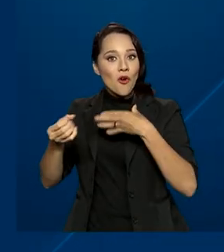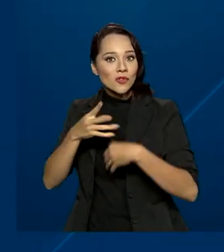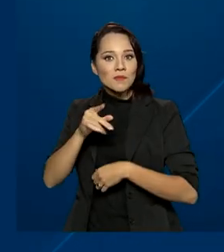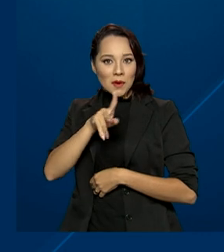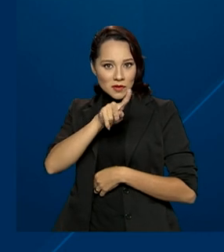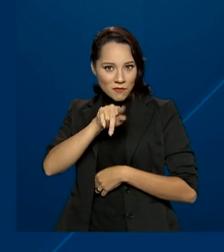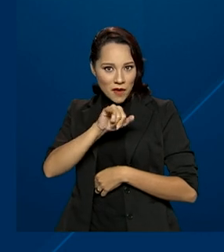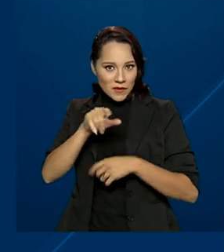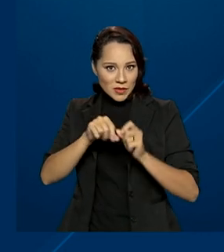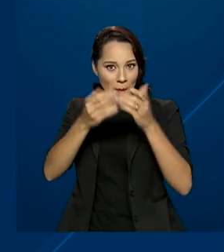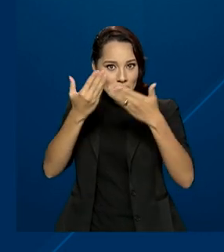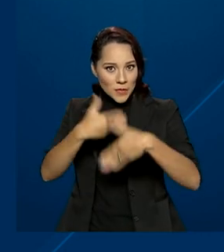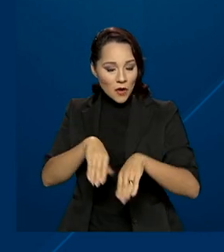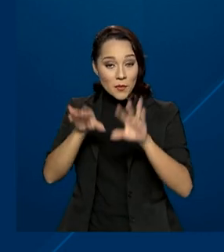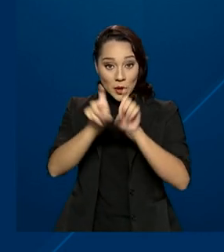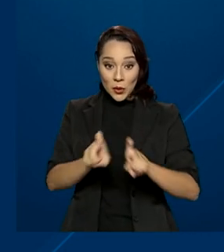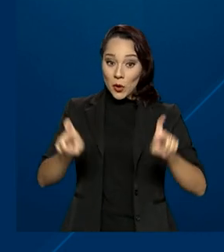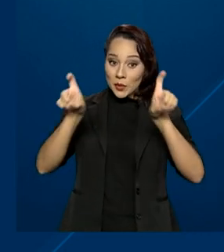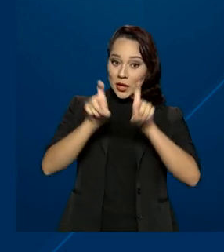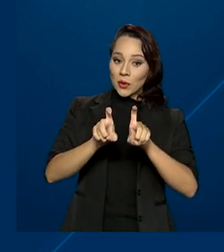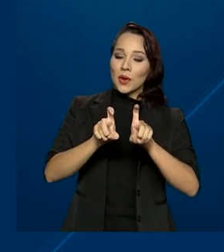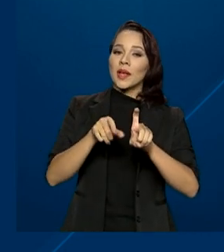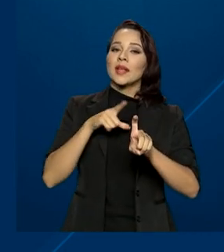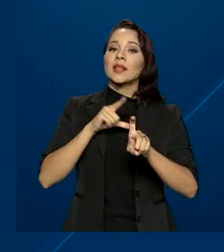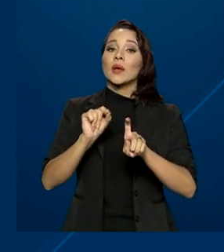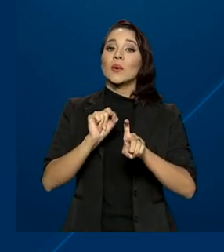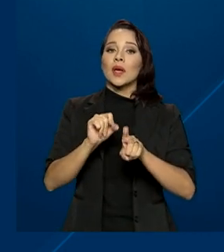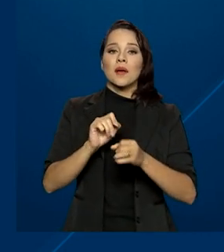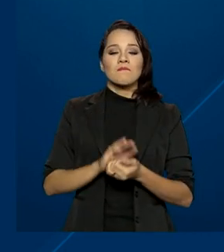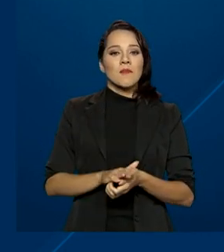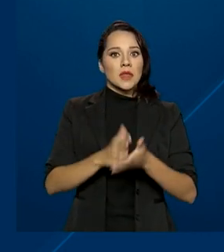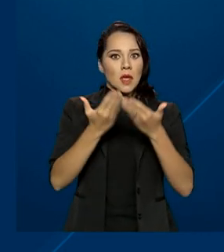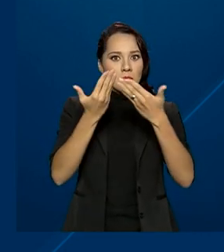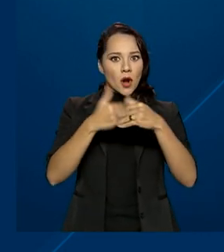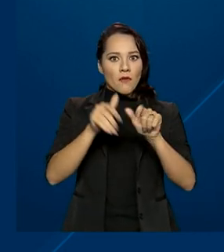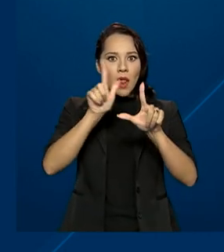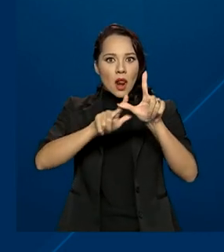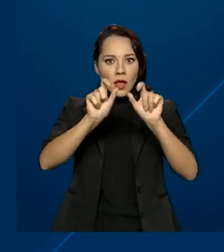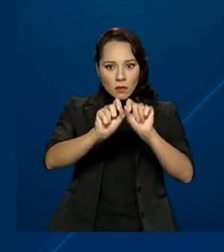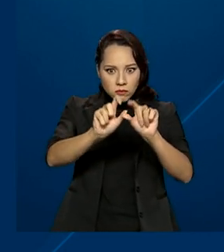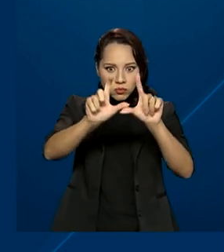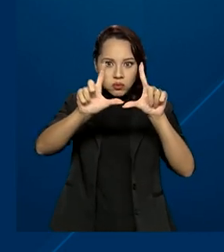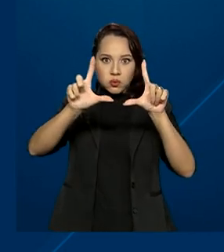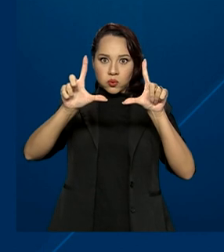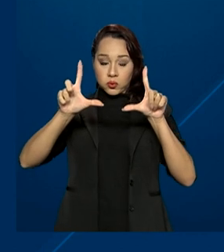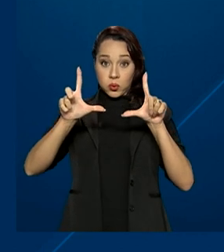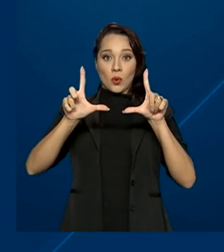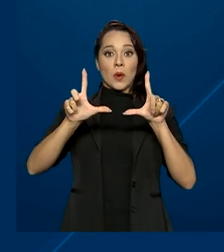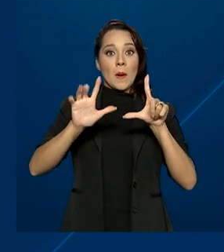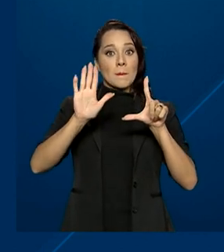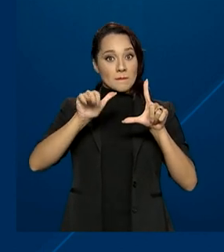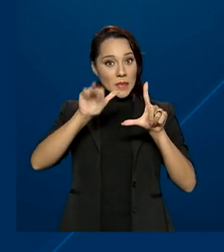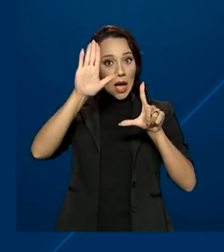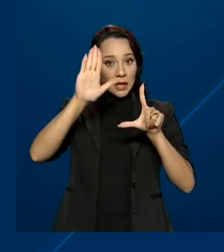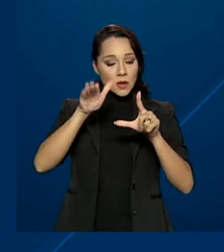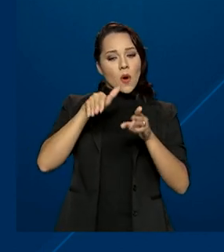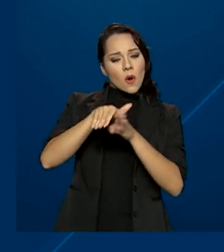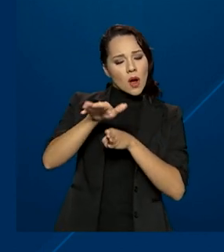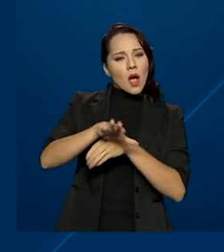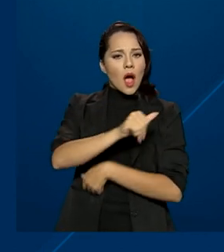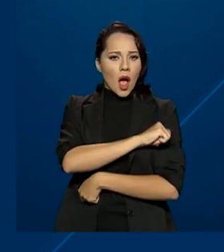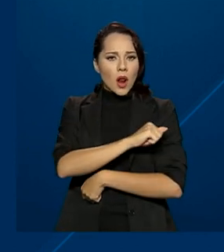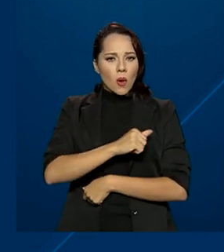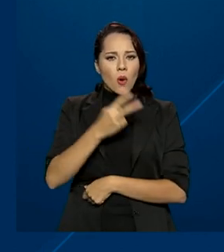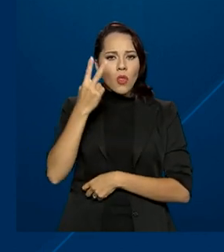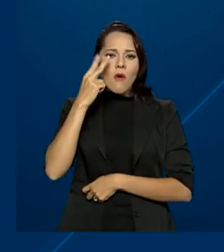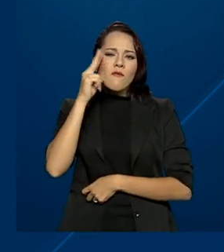para quem vai fazer a prova pelo computador estão exames ampliados ou superampliados, indicados para alunos